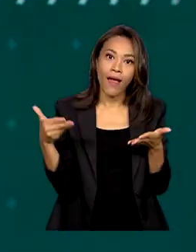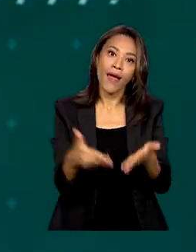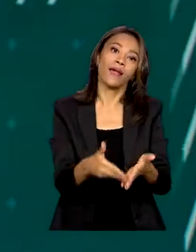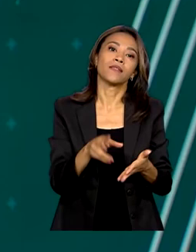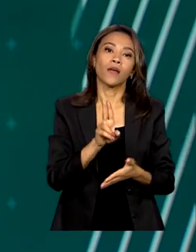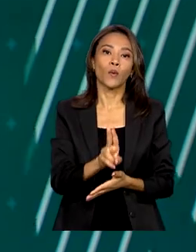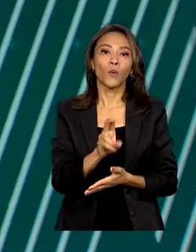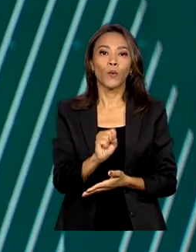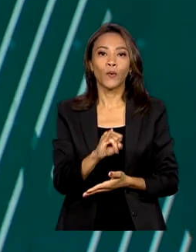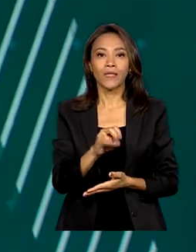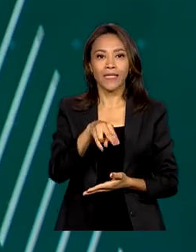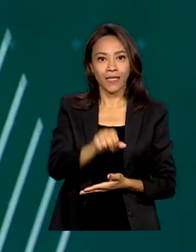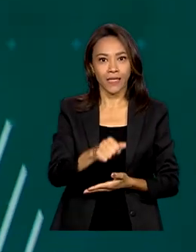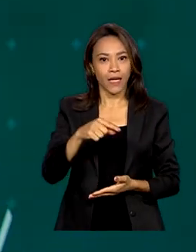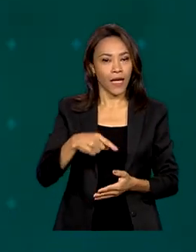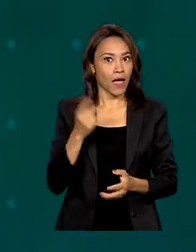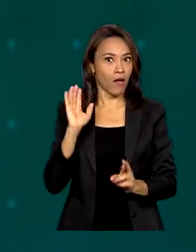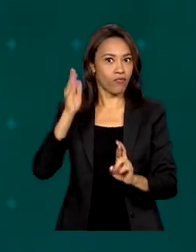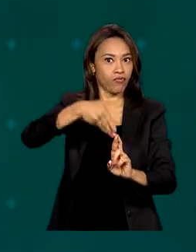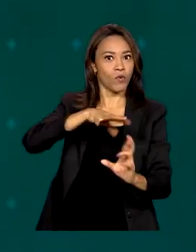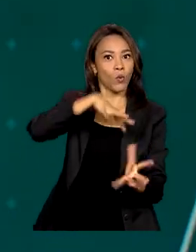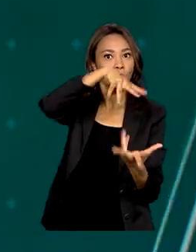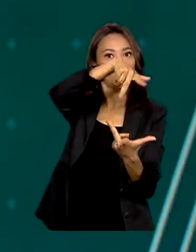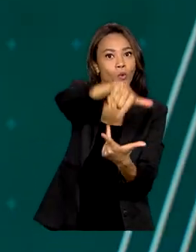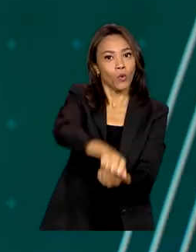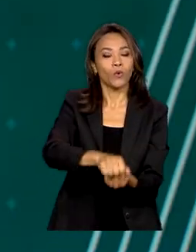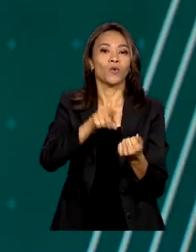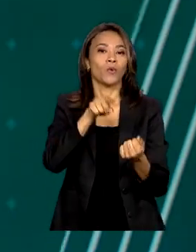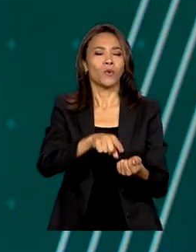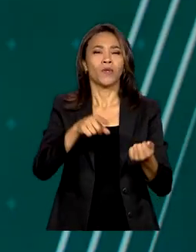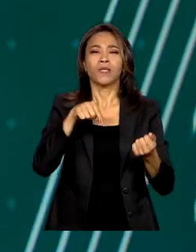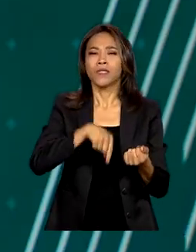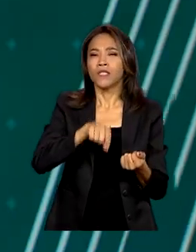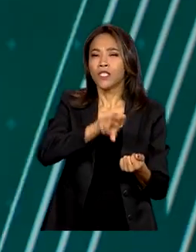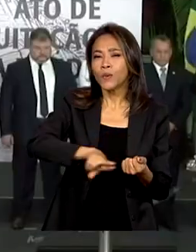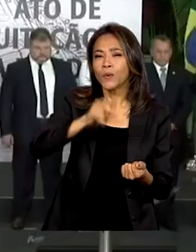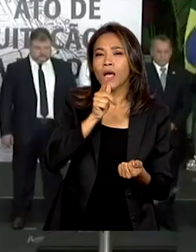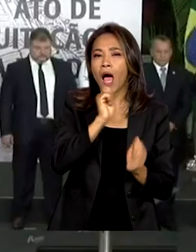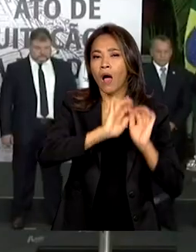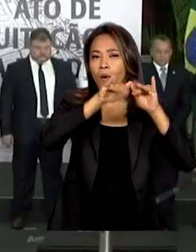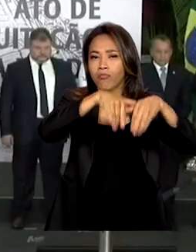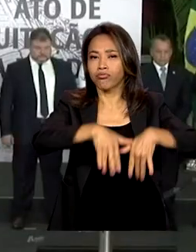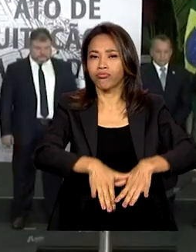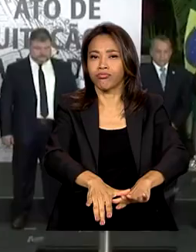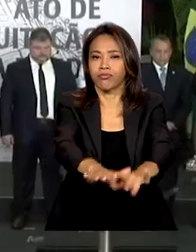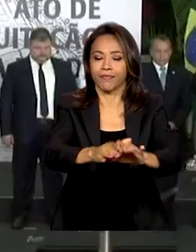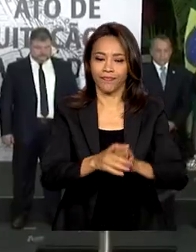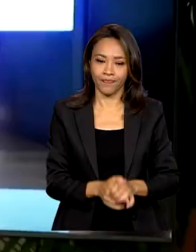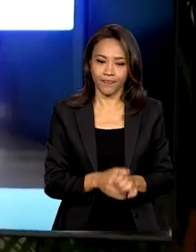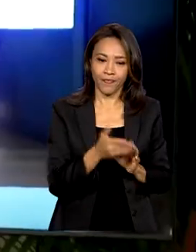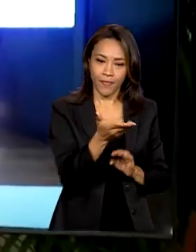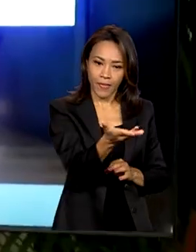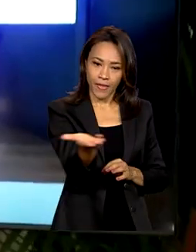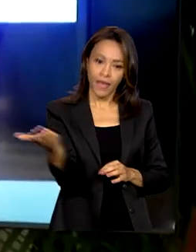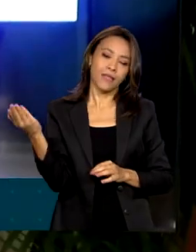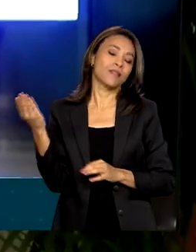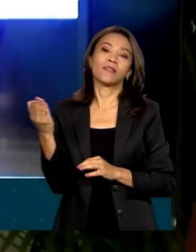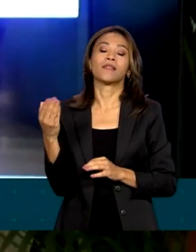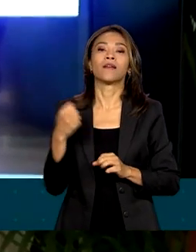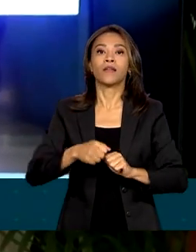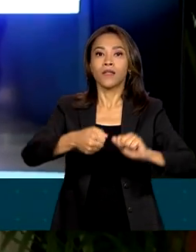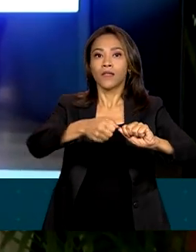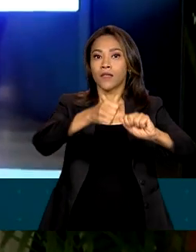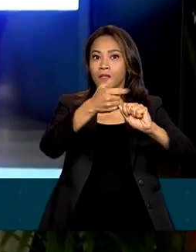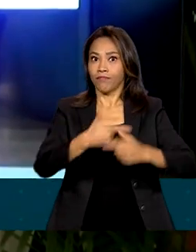maiores do mundo e líder global na geração de energia limpa e renovável. Por videoconferência, o ministro de